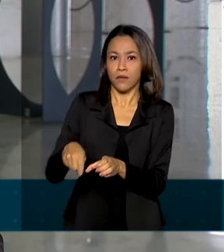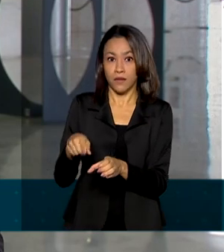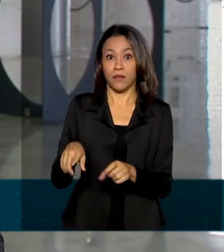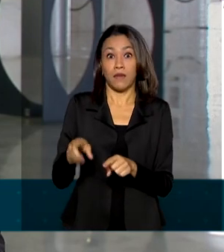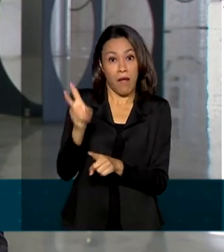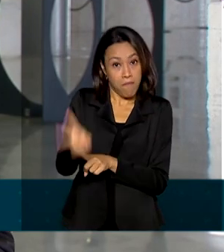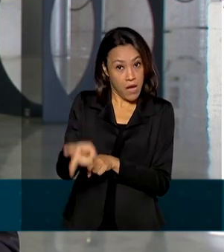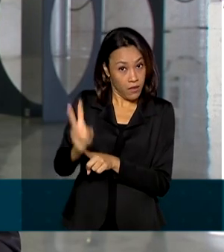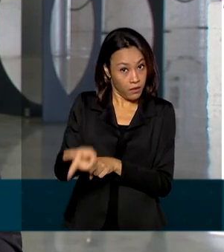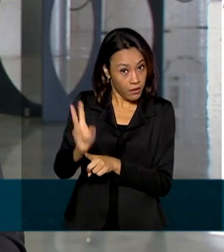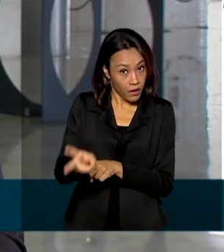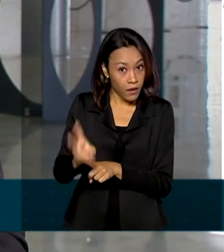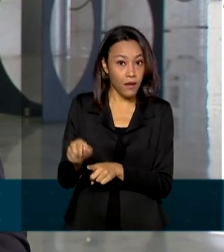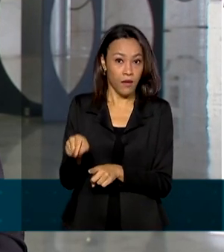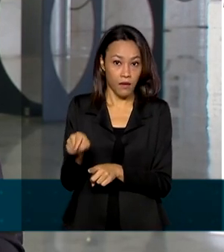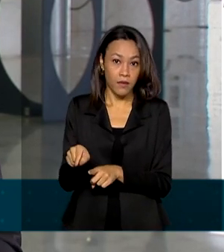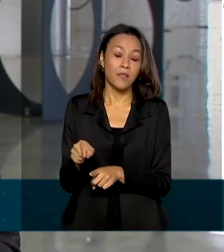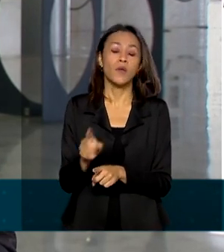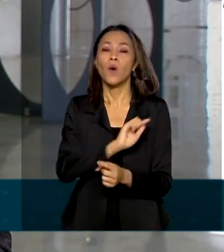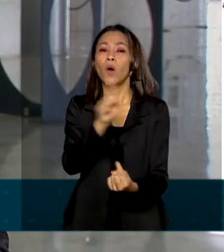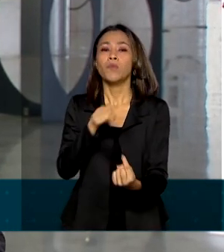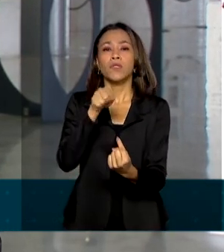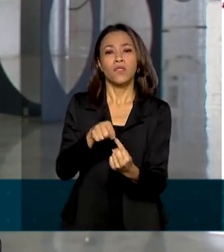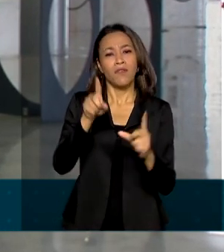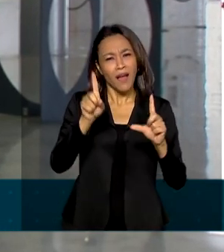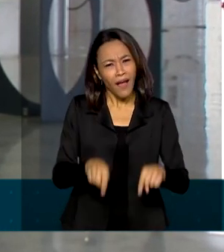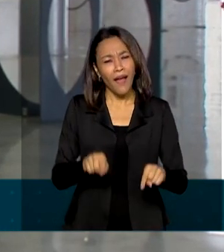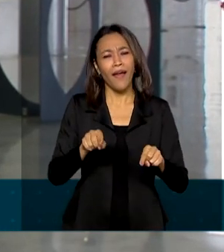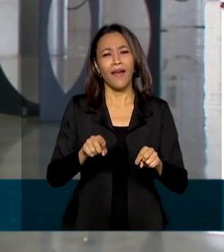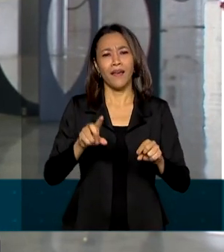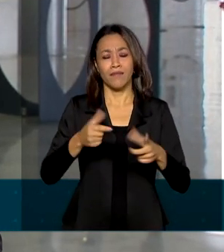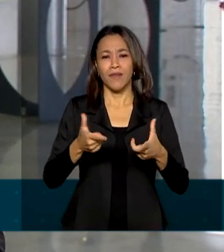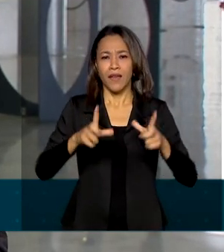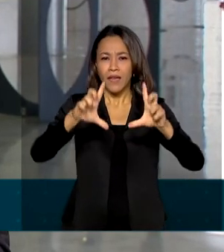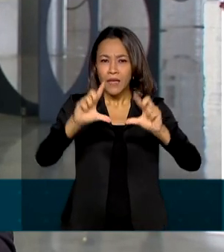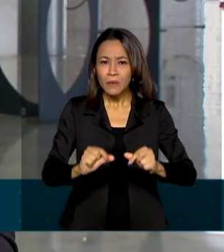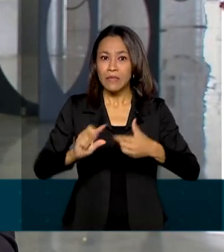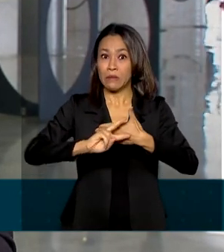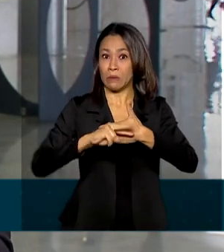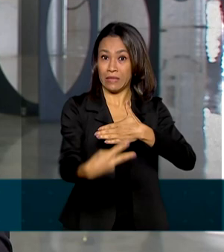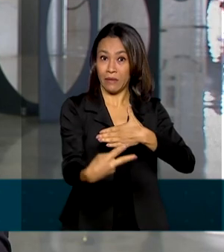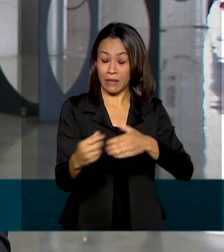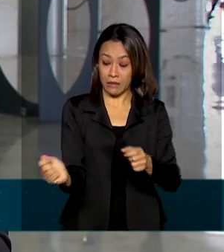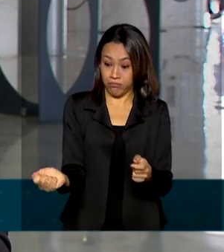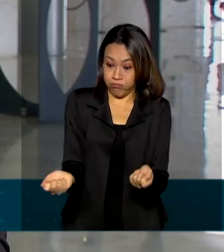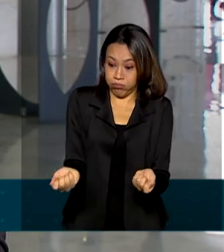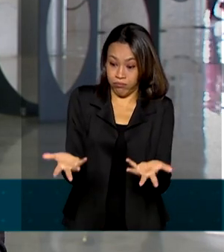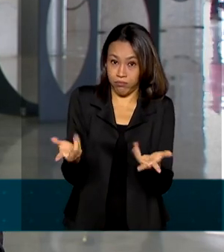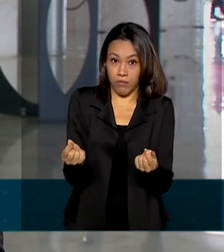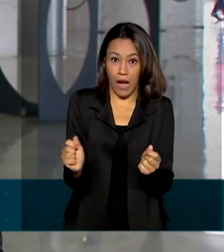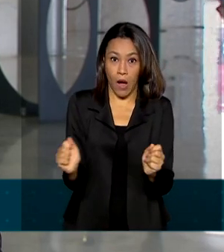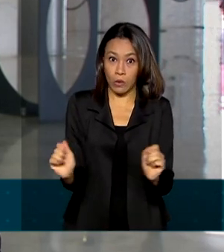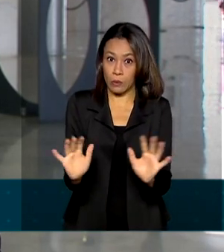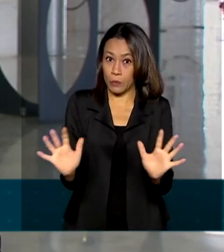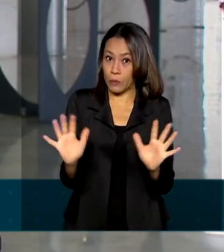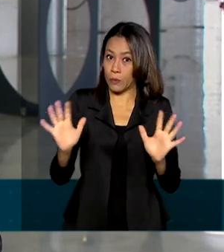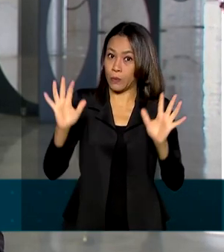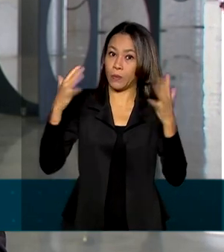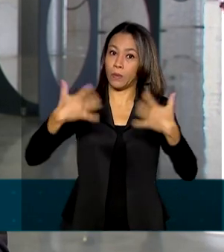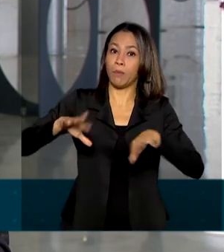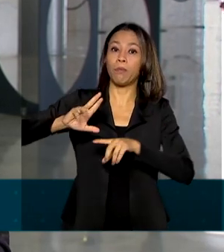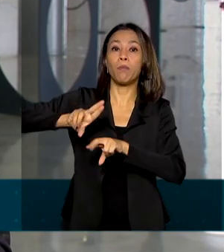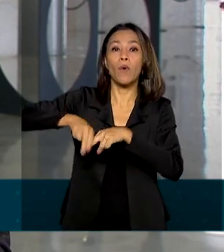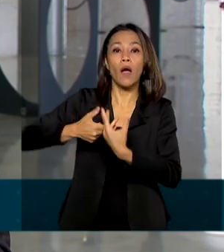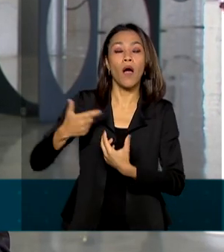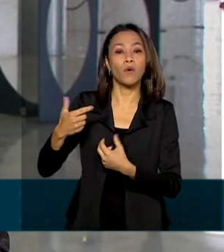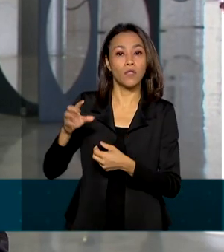é permanente. O objetivo é amenizar os efeitos da alta dos preços desses produtos impactada, essa alta pela cotação do